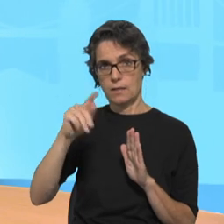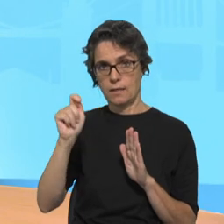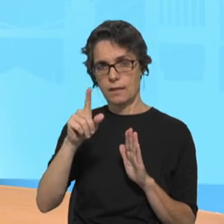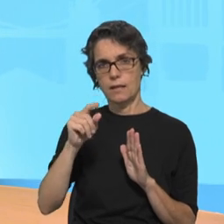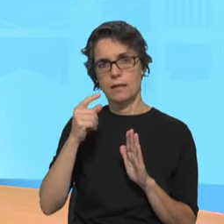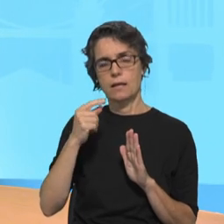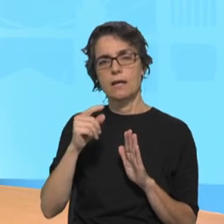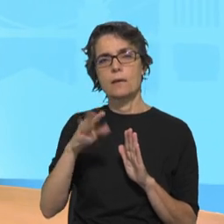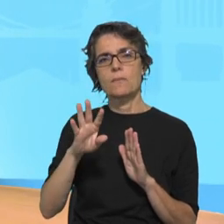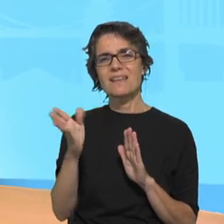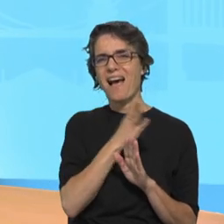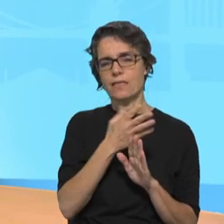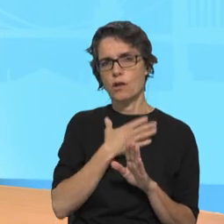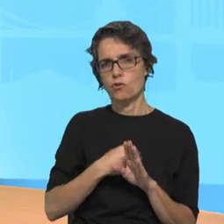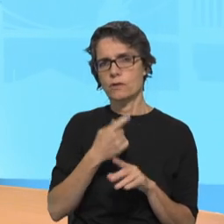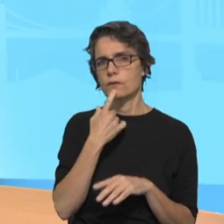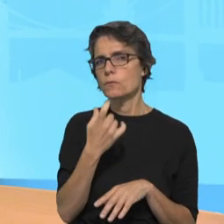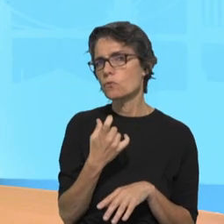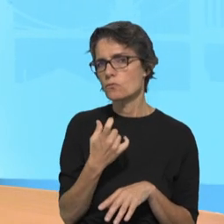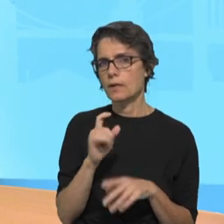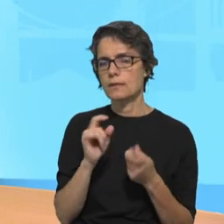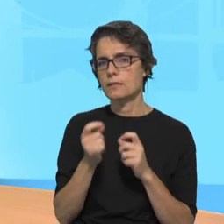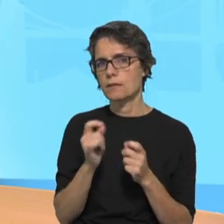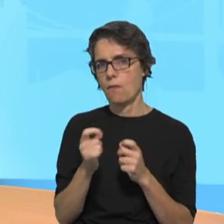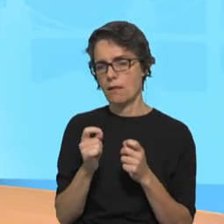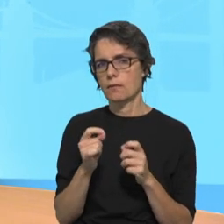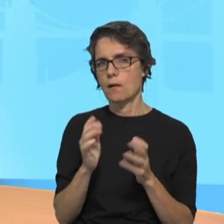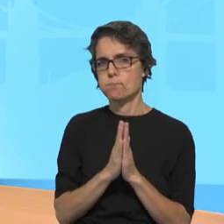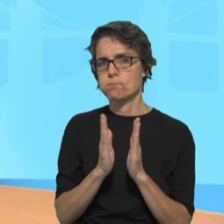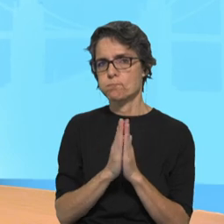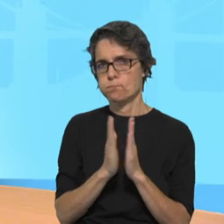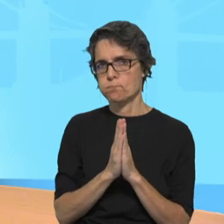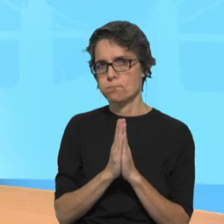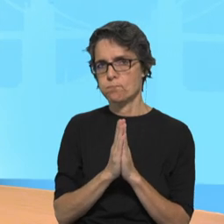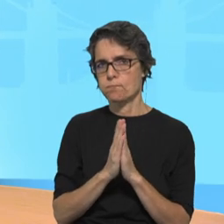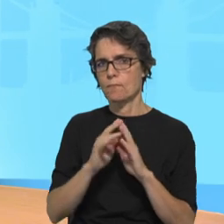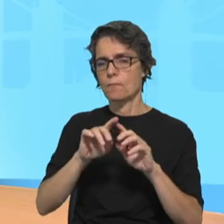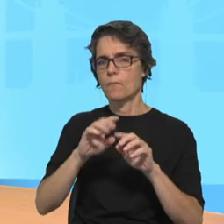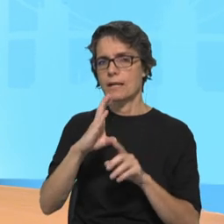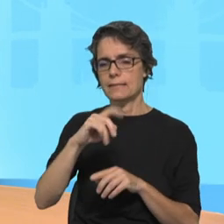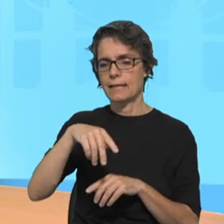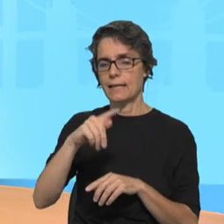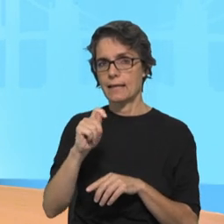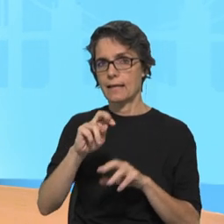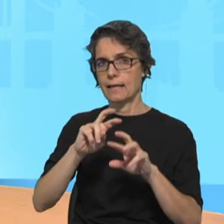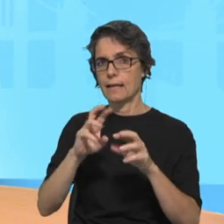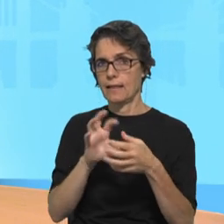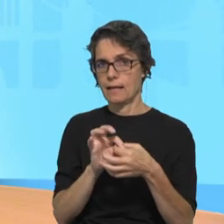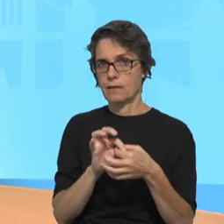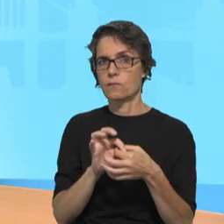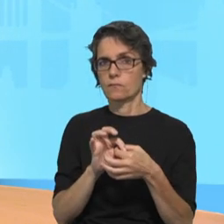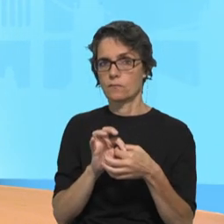Conferência Episcopal e do debate eclesial, deixe-me chamar assim, que acontece em torno do CNE, precisamente por esta